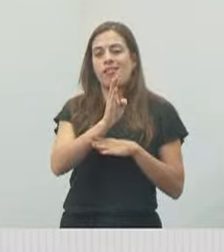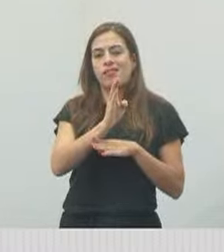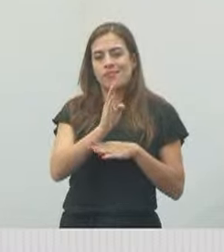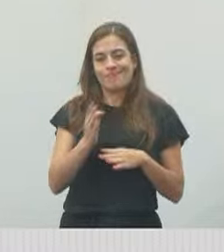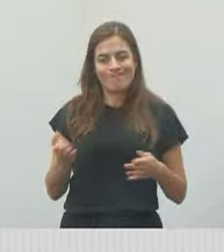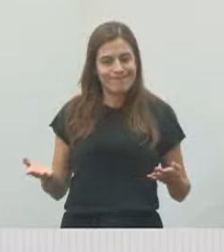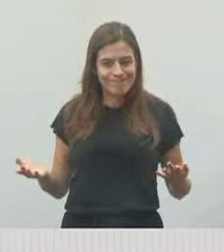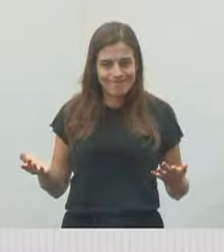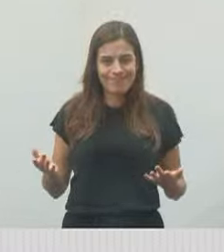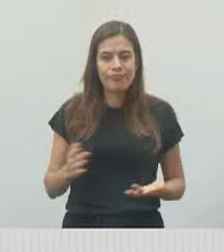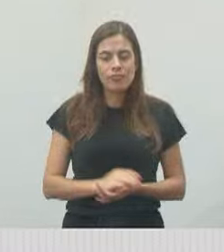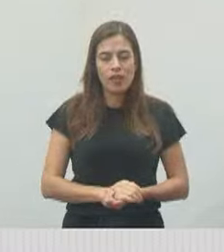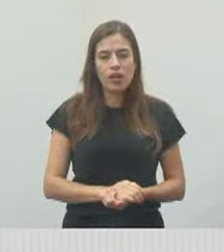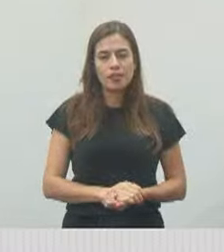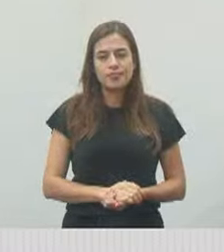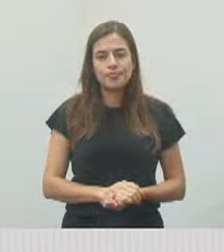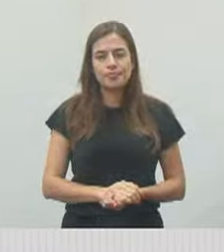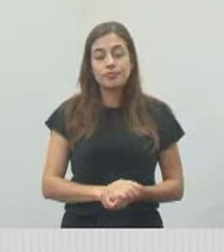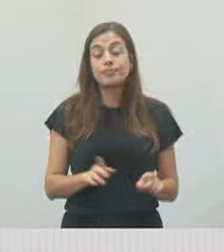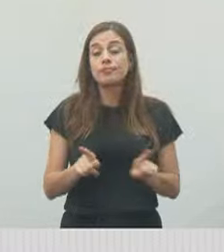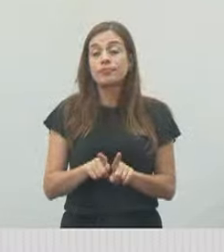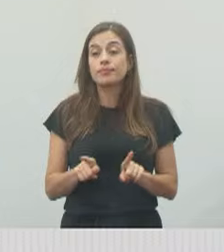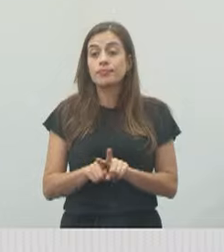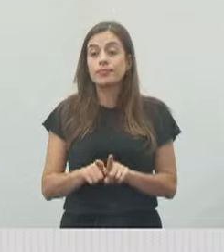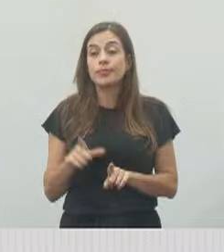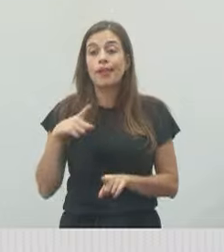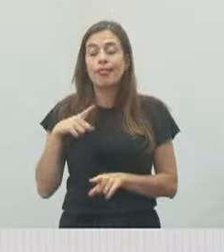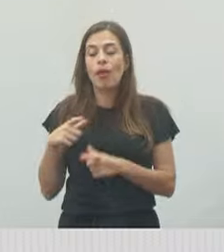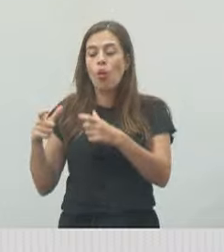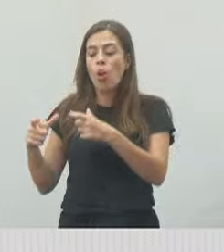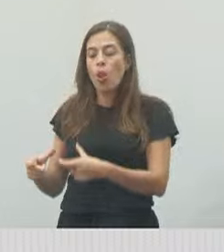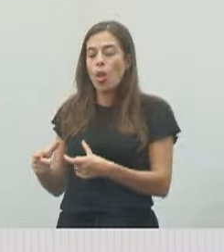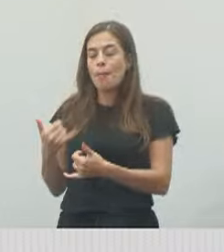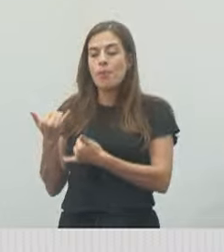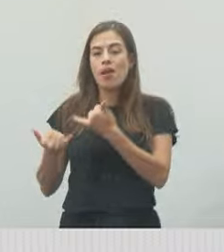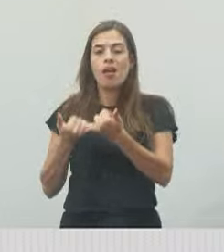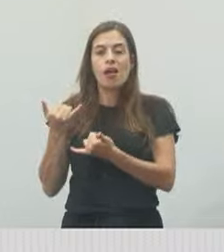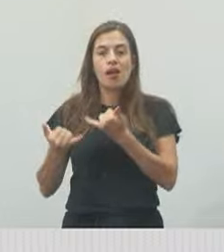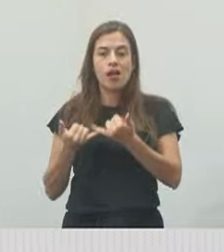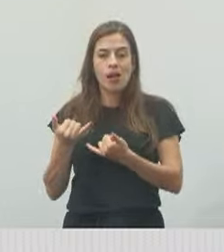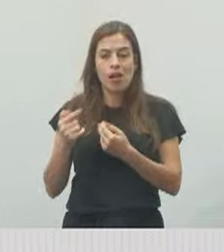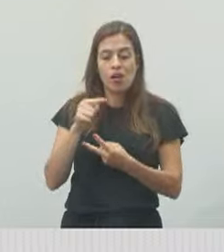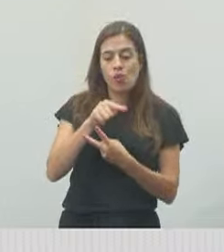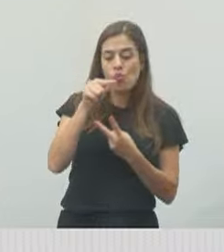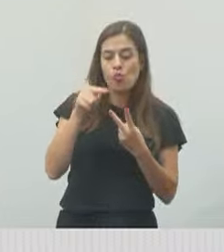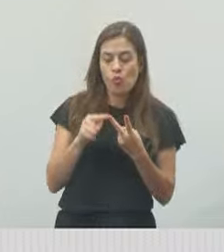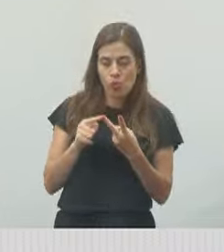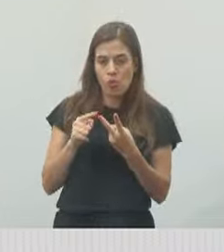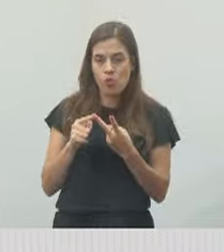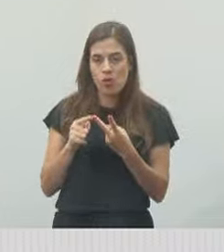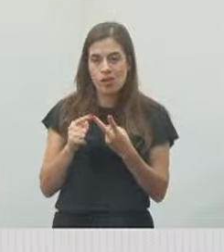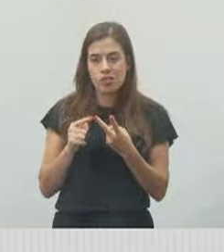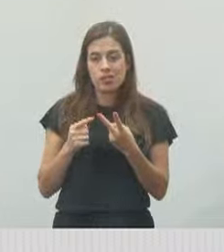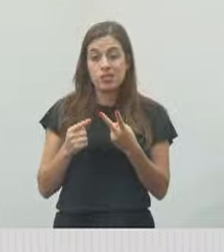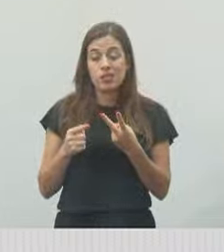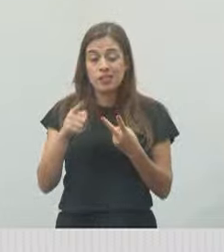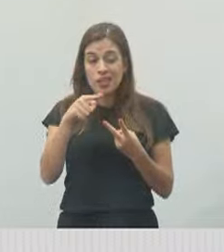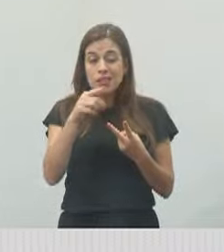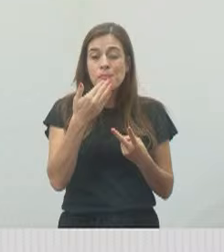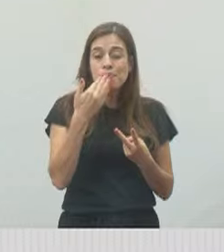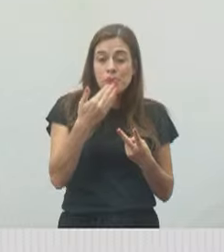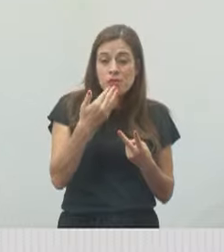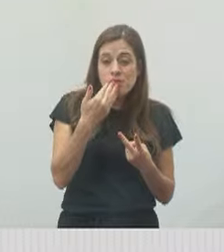reivindicação maior deles e também uma área de lazer. São as duas coisas que mais pegaram.